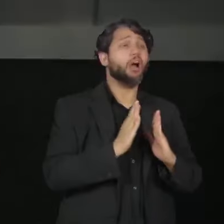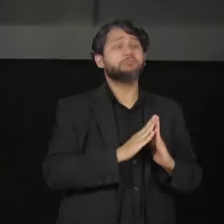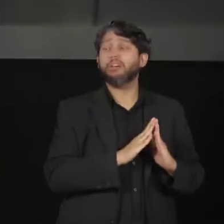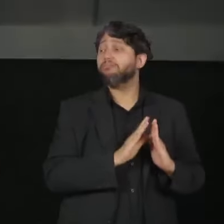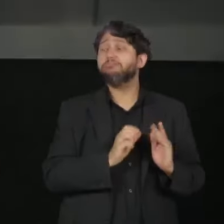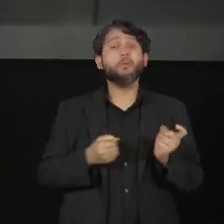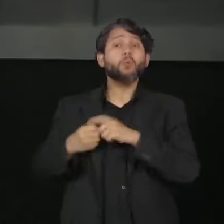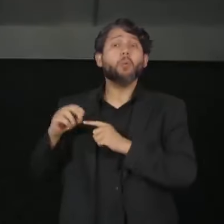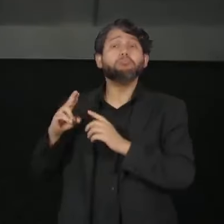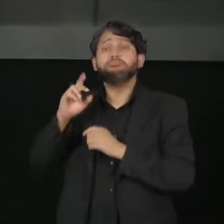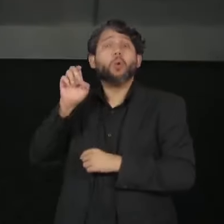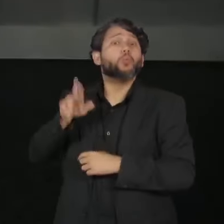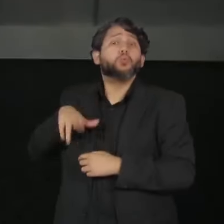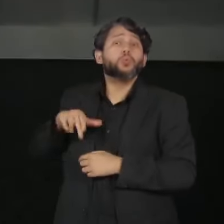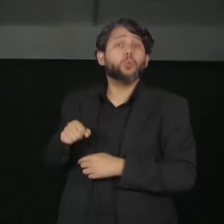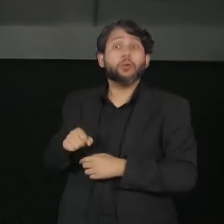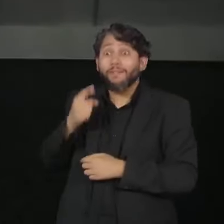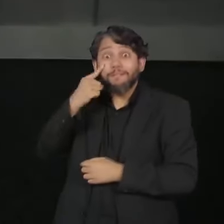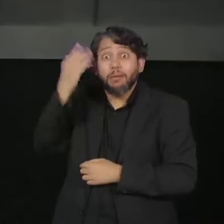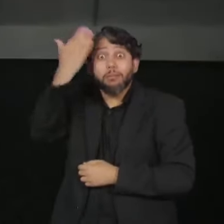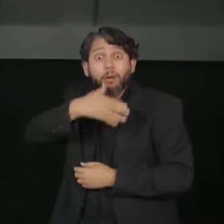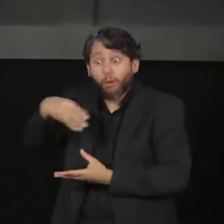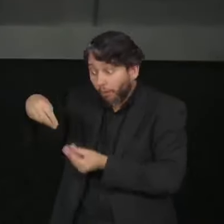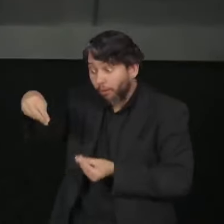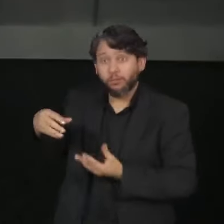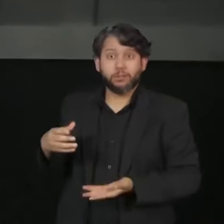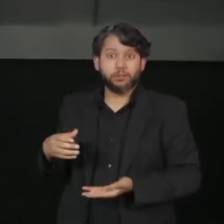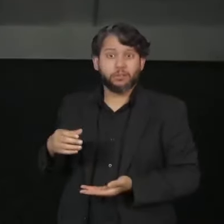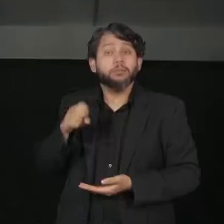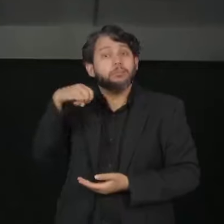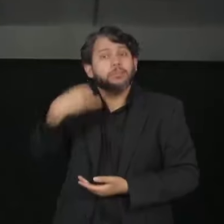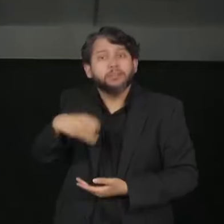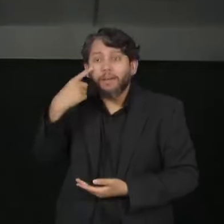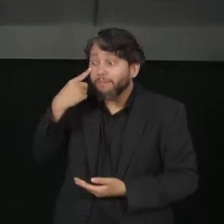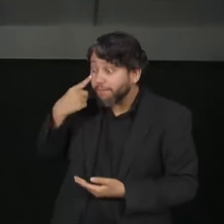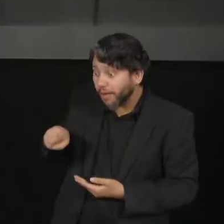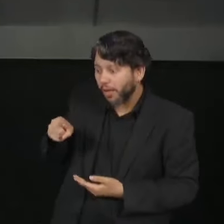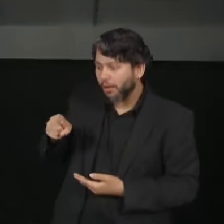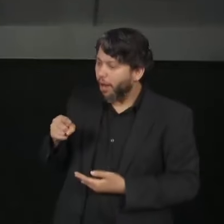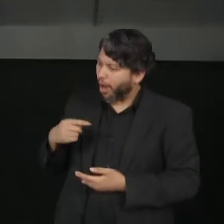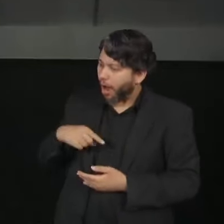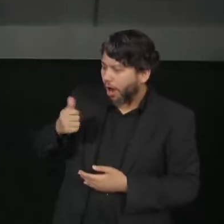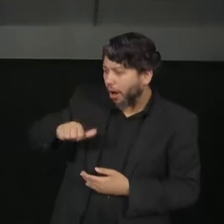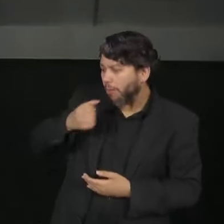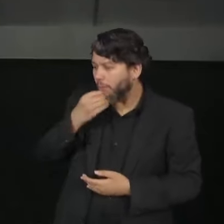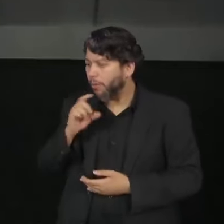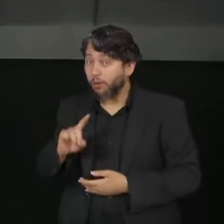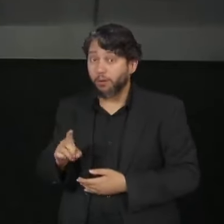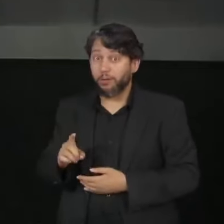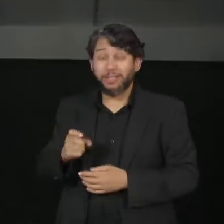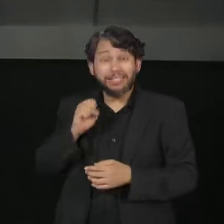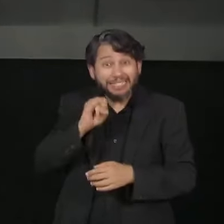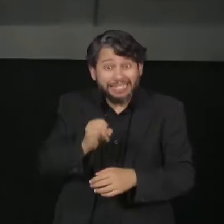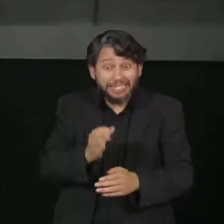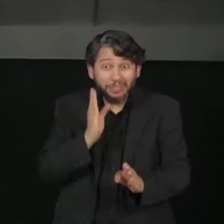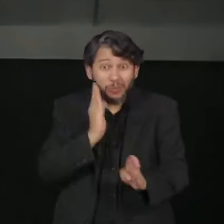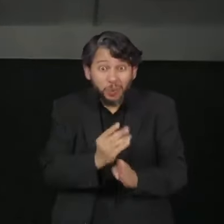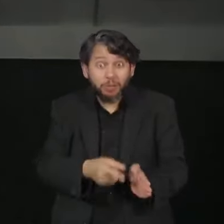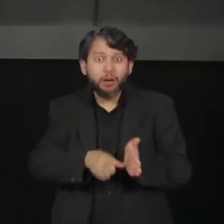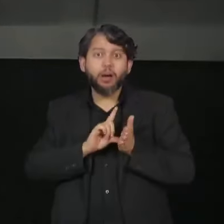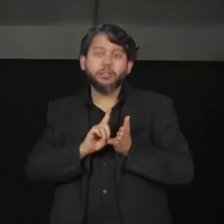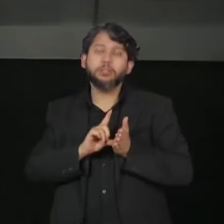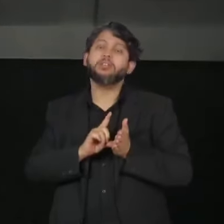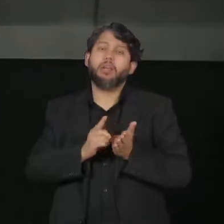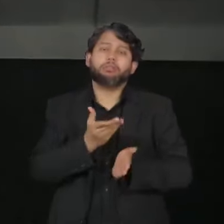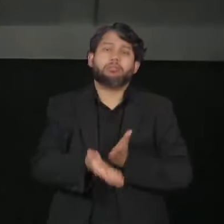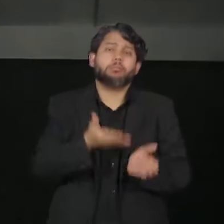ou ao hospital que nasceu a criança para procurar esse resultado, porque esse diagnóstico bem precoce vai fazer toda a